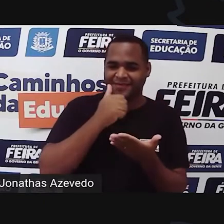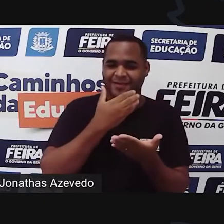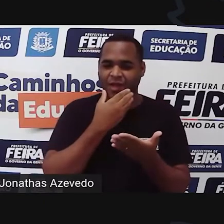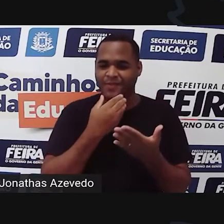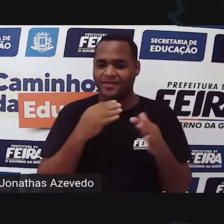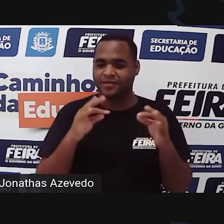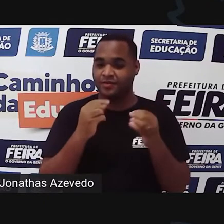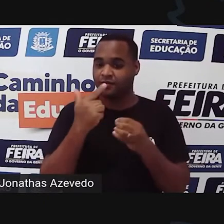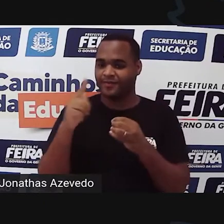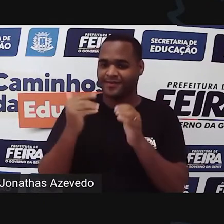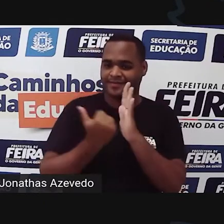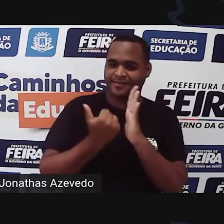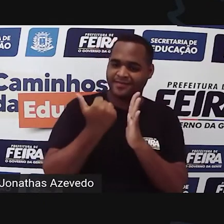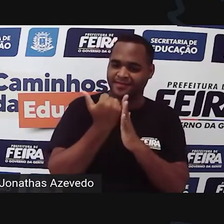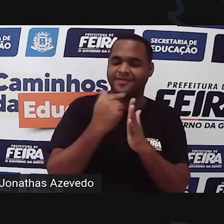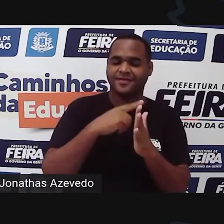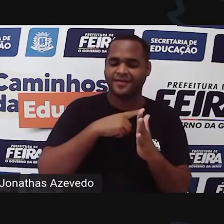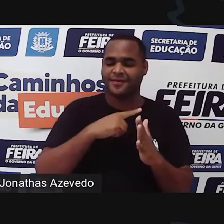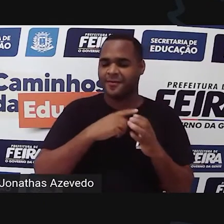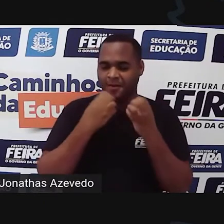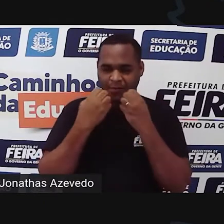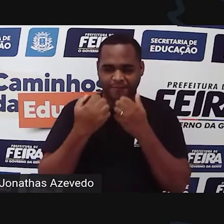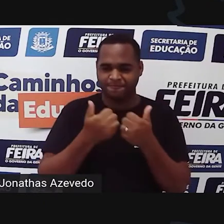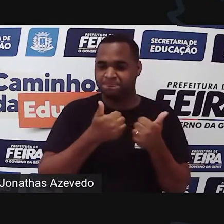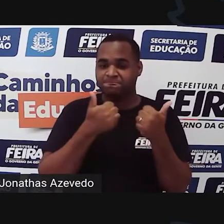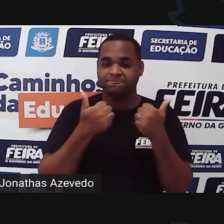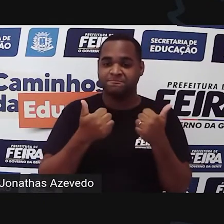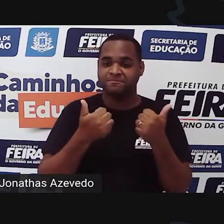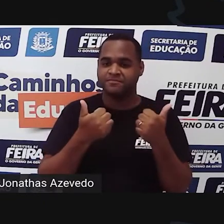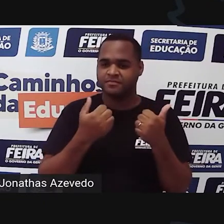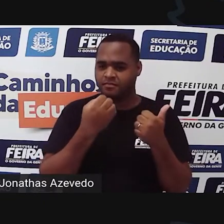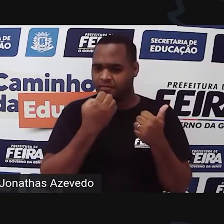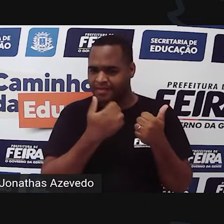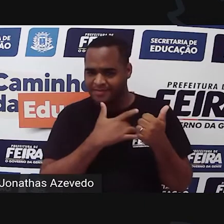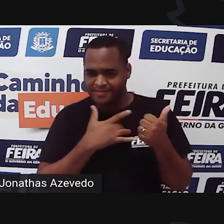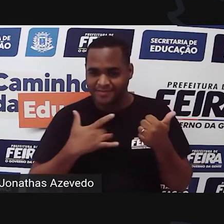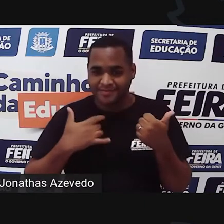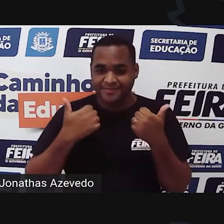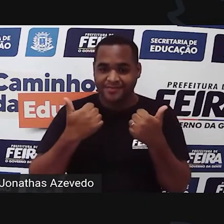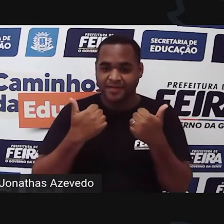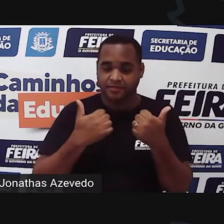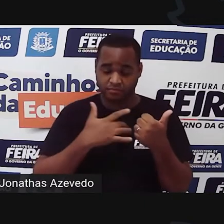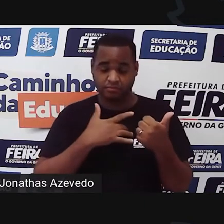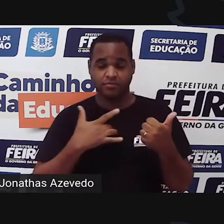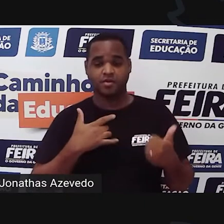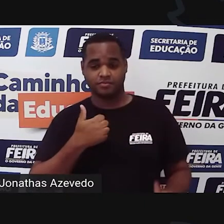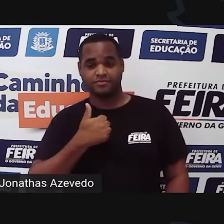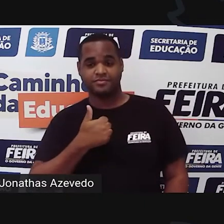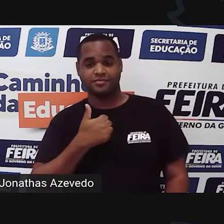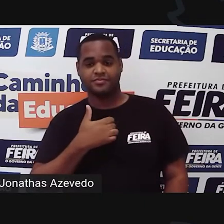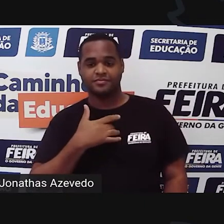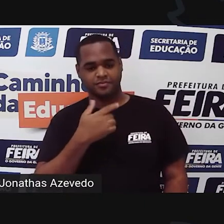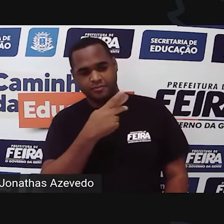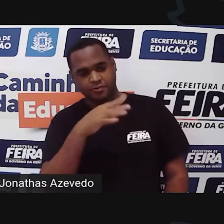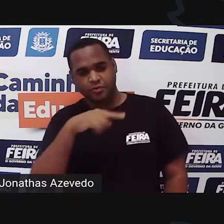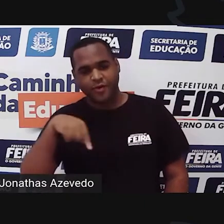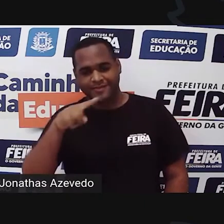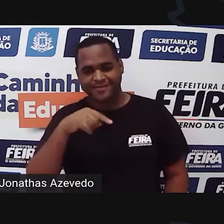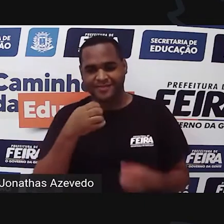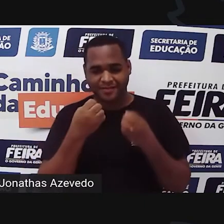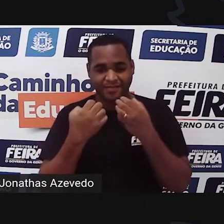a mais uma de nossas aulas. Que bacana, né? Tudo bem com você? Tudo bem comigo? Tudo bem conosco?